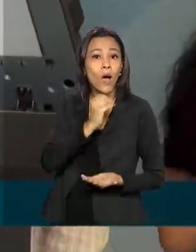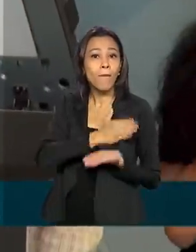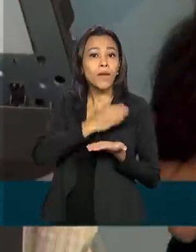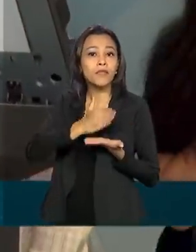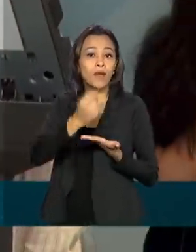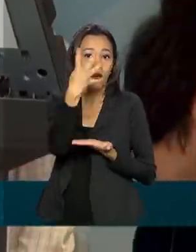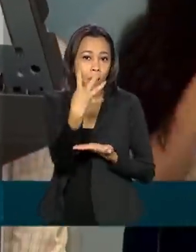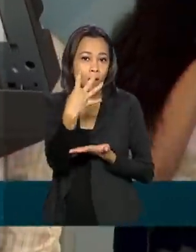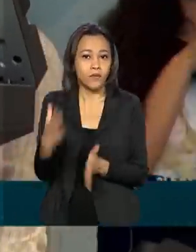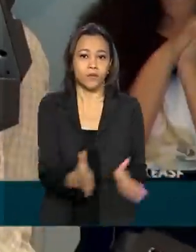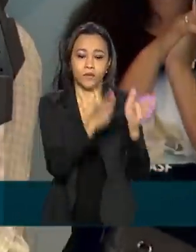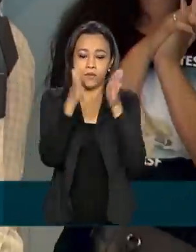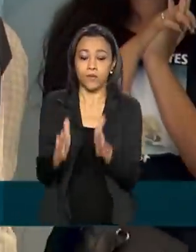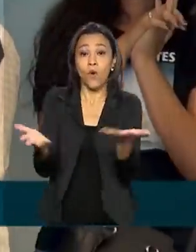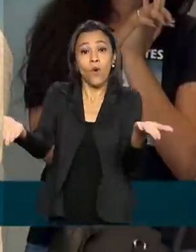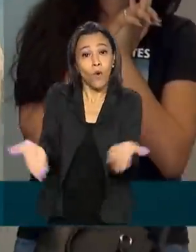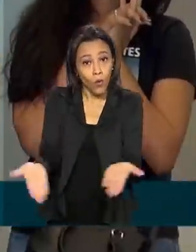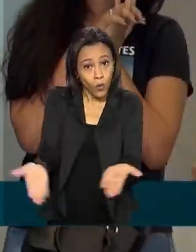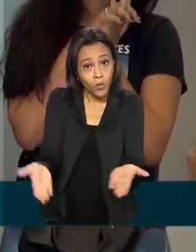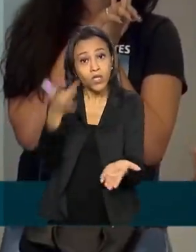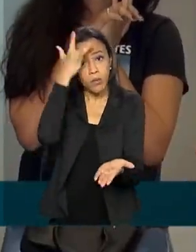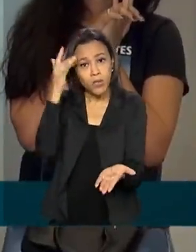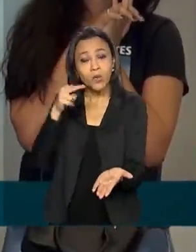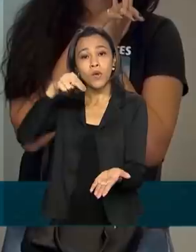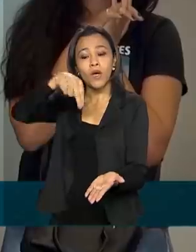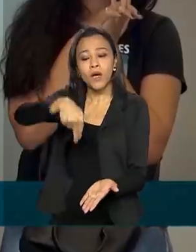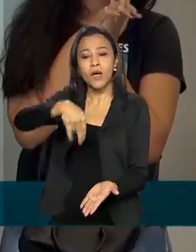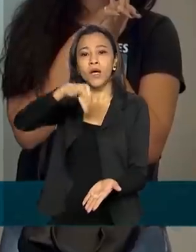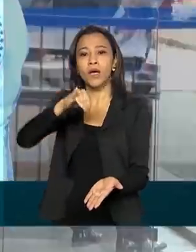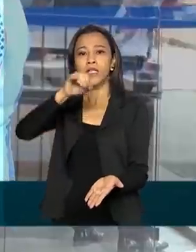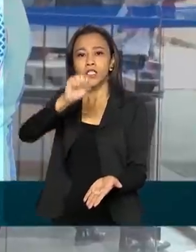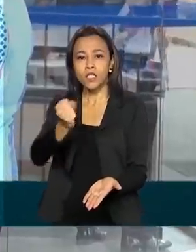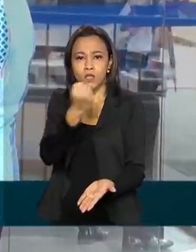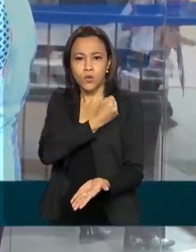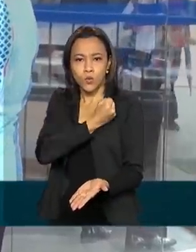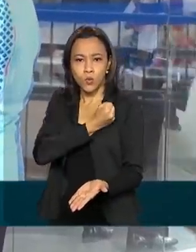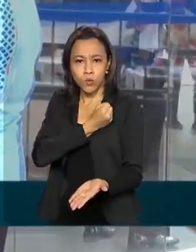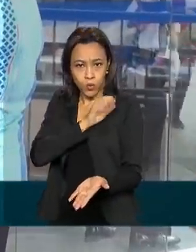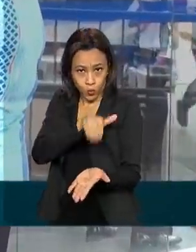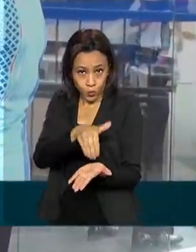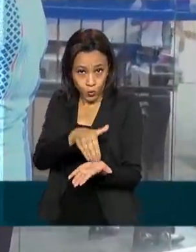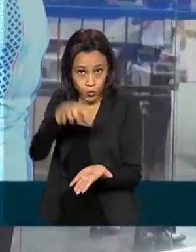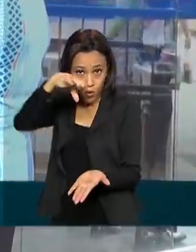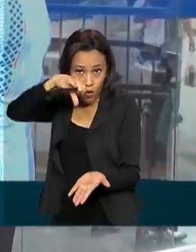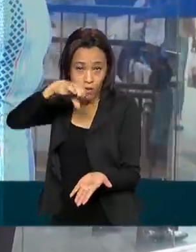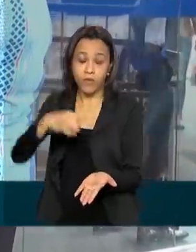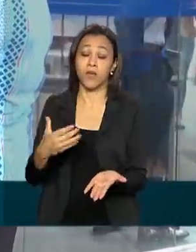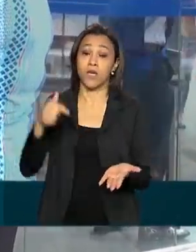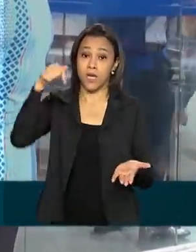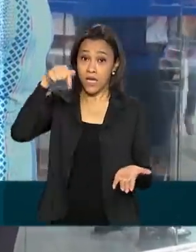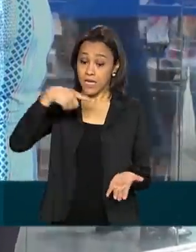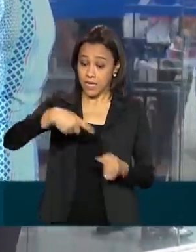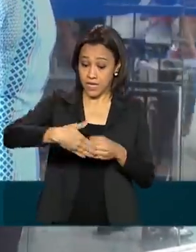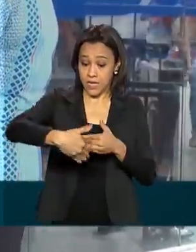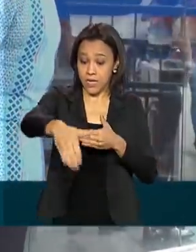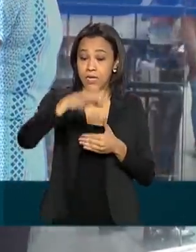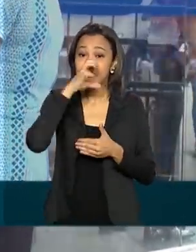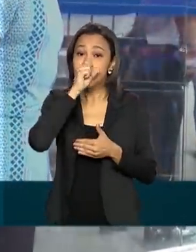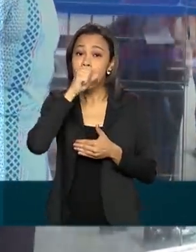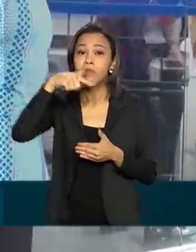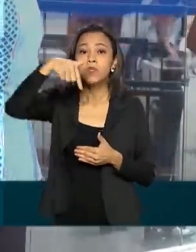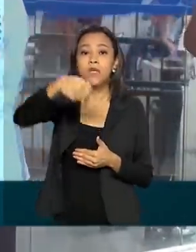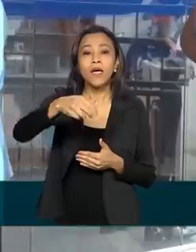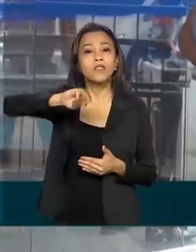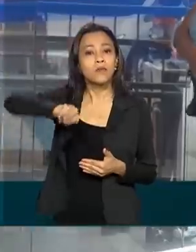Hoje, será a vez dos integrantes com o NIS final 9. E a partir deste sábado, 7 milhões e meio de pessoas